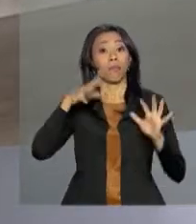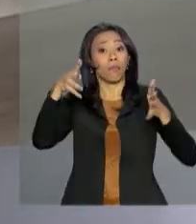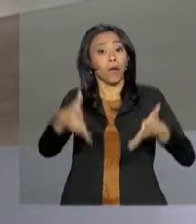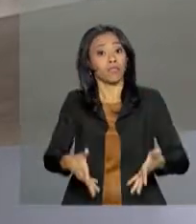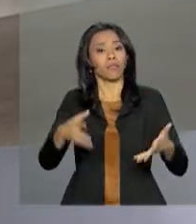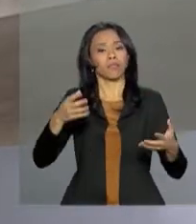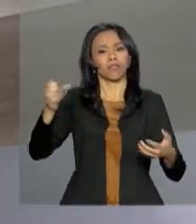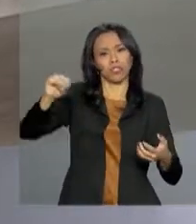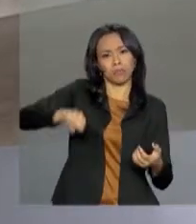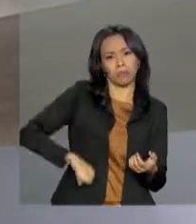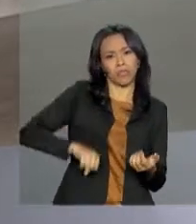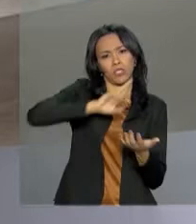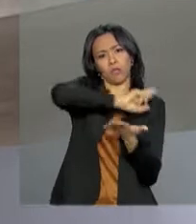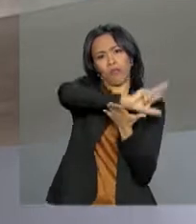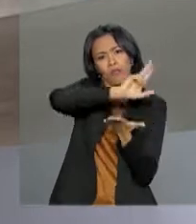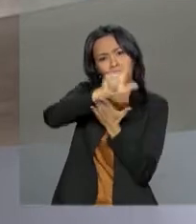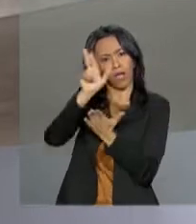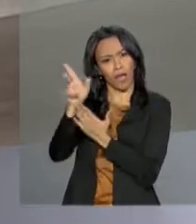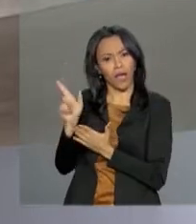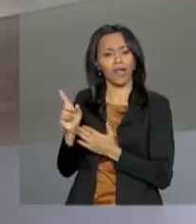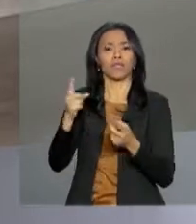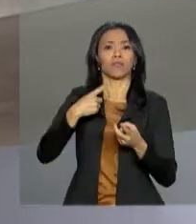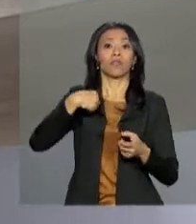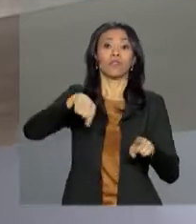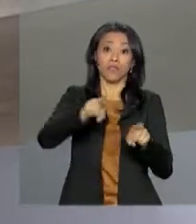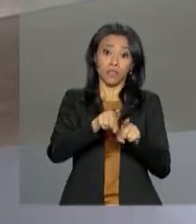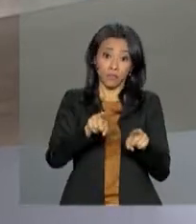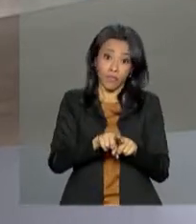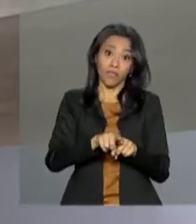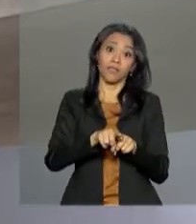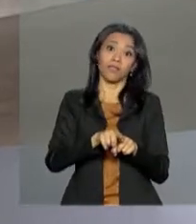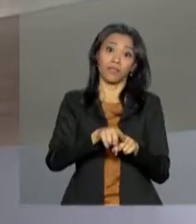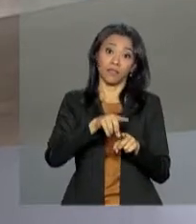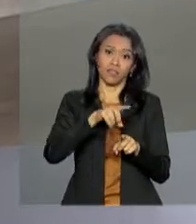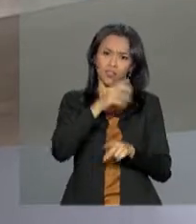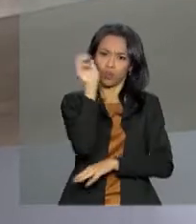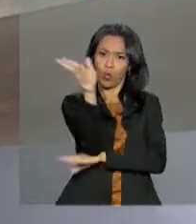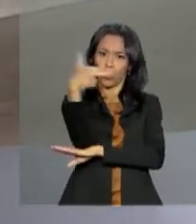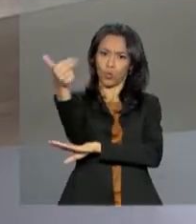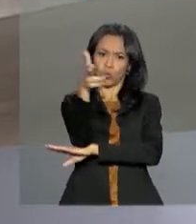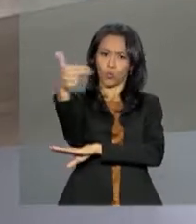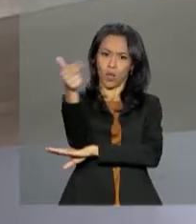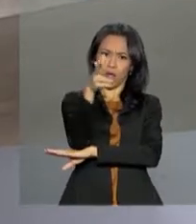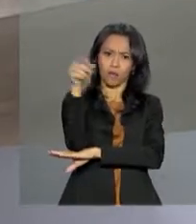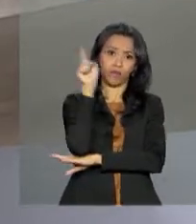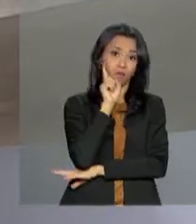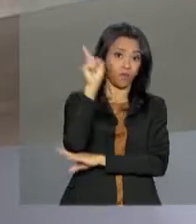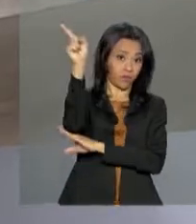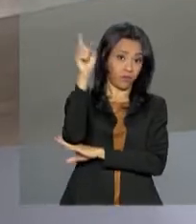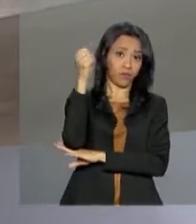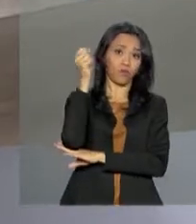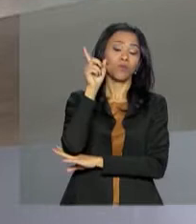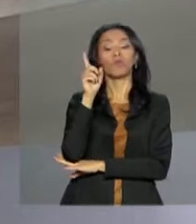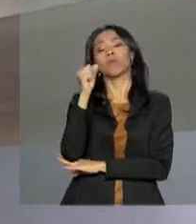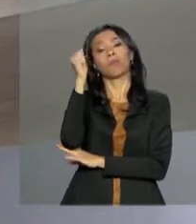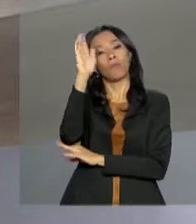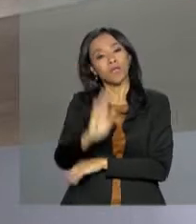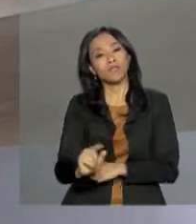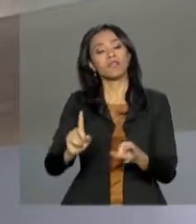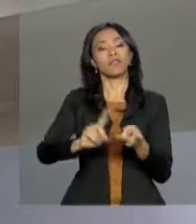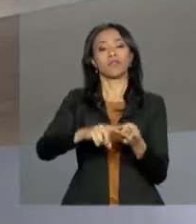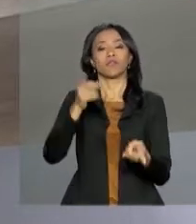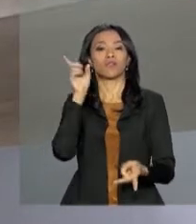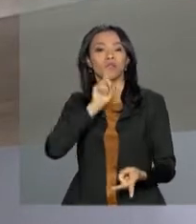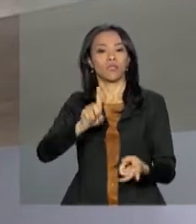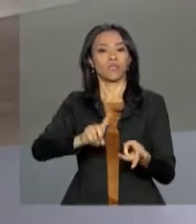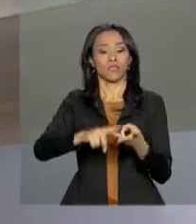embaixadores e também dos chefes dos consulados do Brasil nos Estados Unidos, México e Canadá.